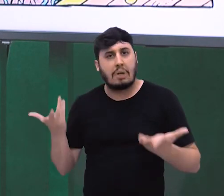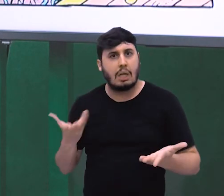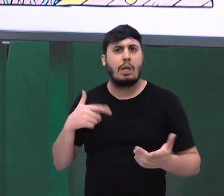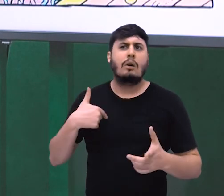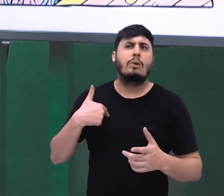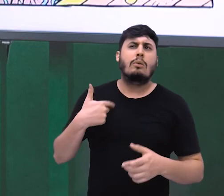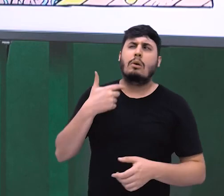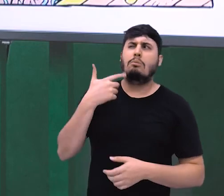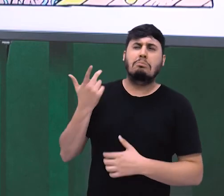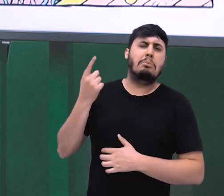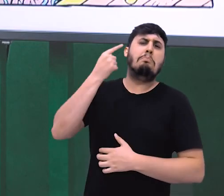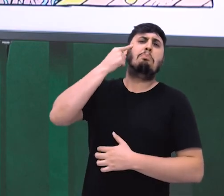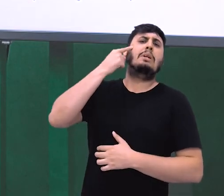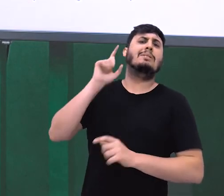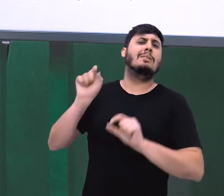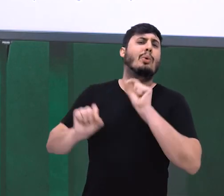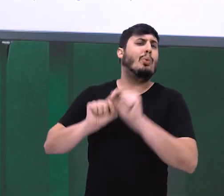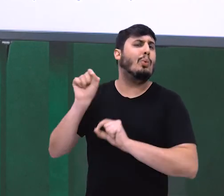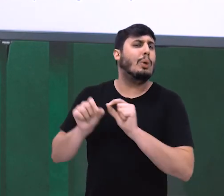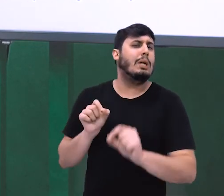um outro valor semântico?